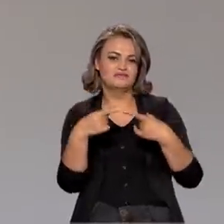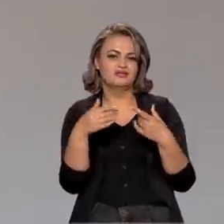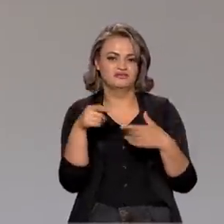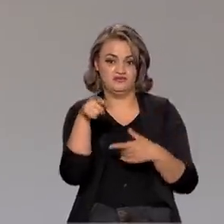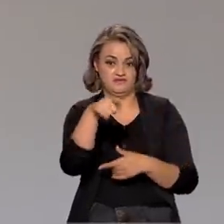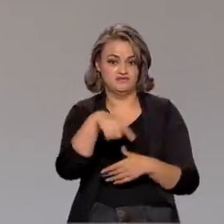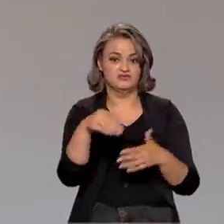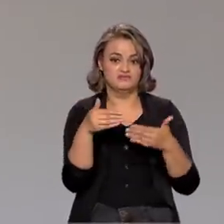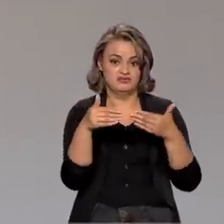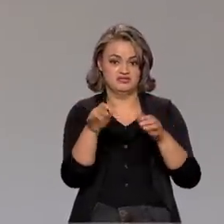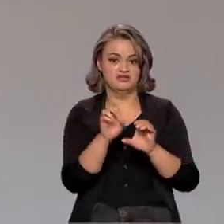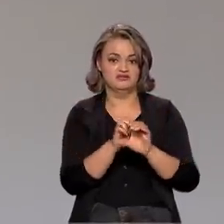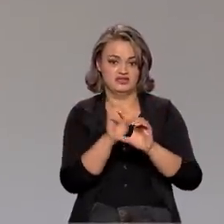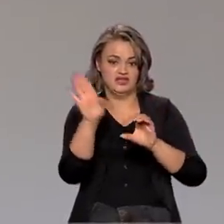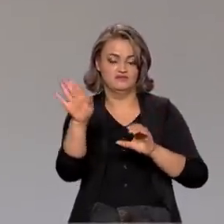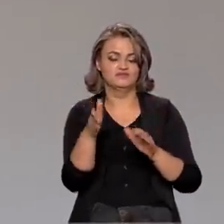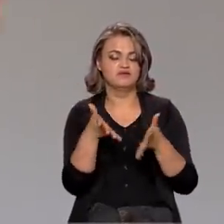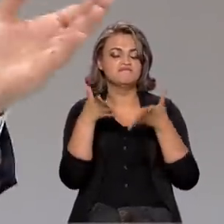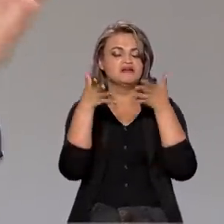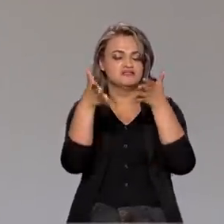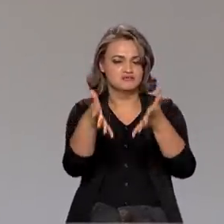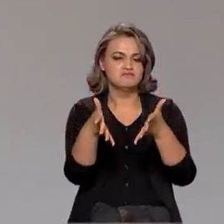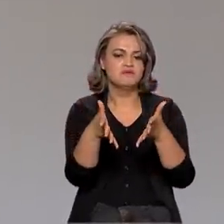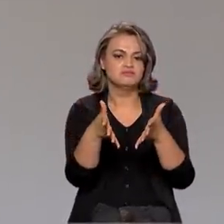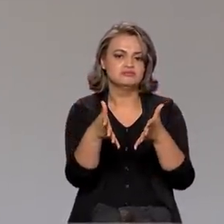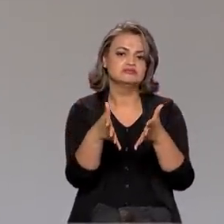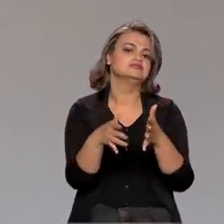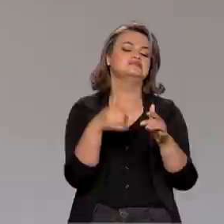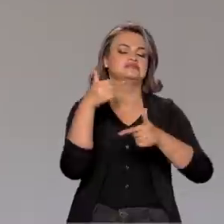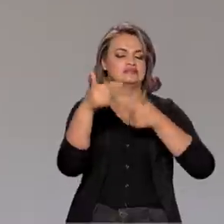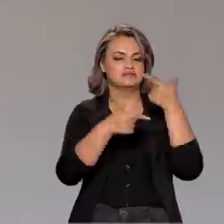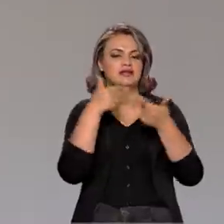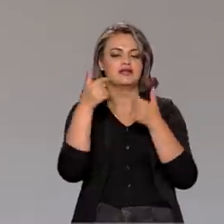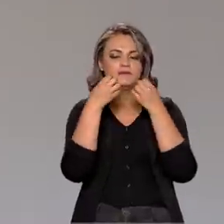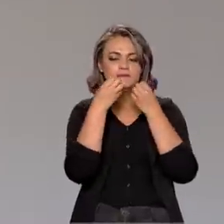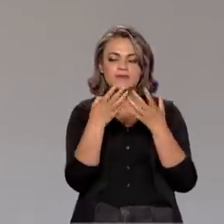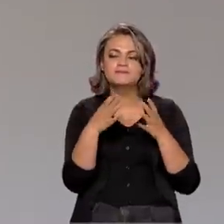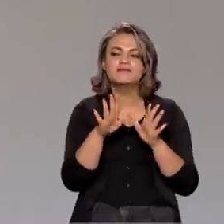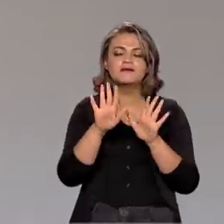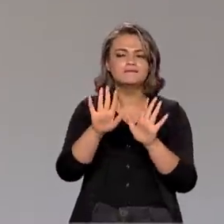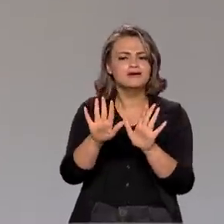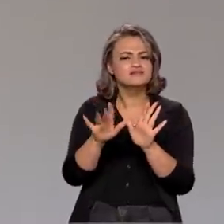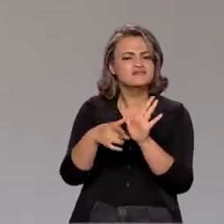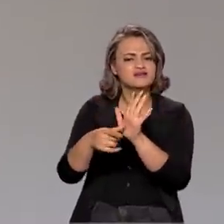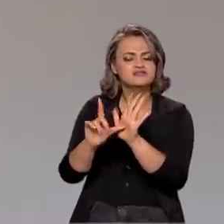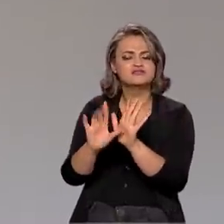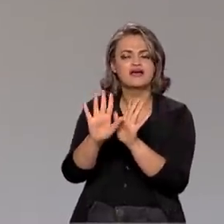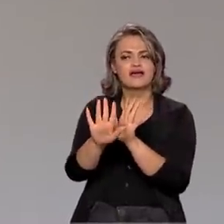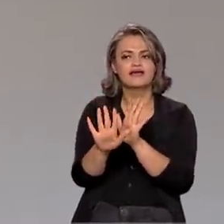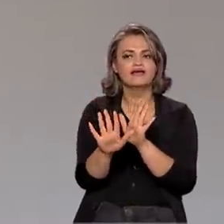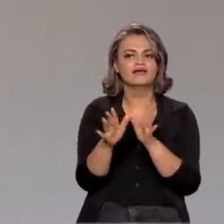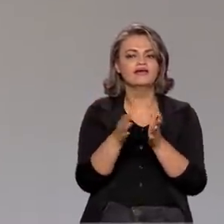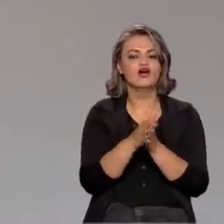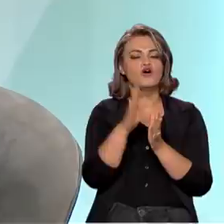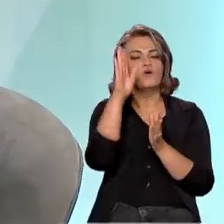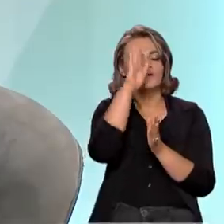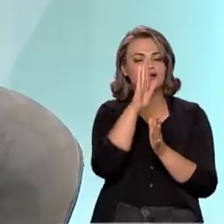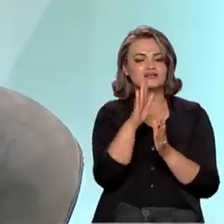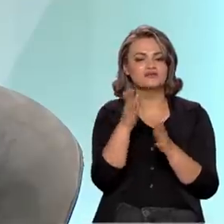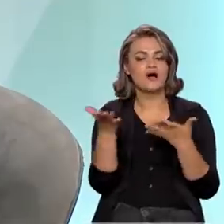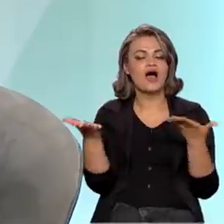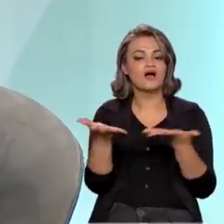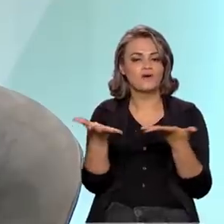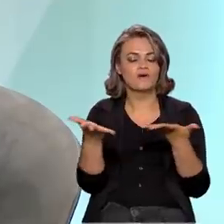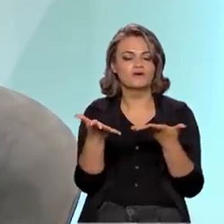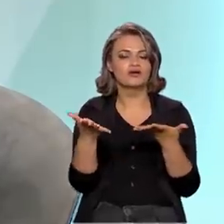que o Ministério da Ciência, Tecnologia e Inovações teve e tem um protagonismo grande, eu queria que o senhor falasse um pouquinho sobre como é que está o Brasil hoje na